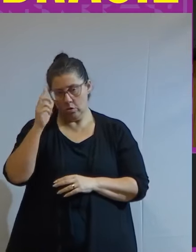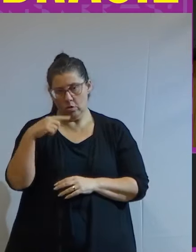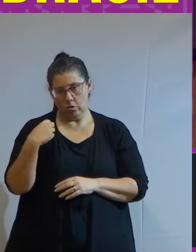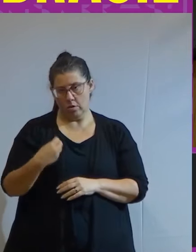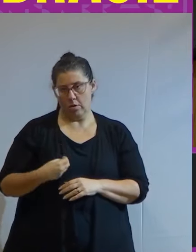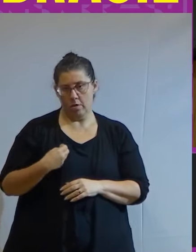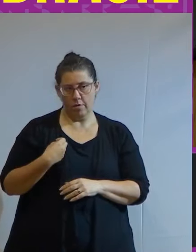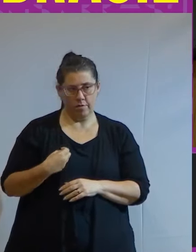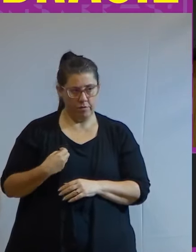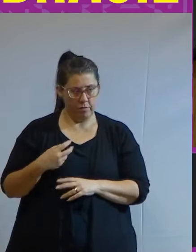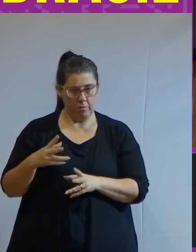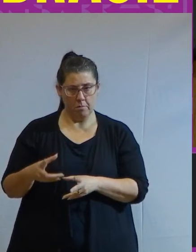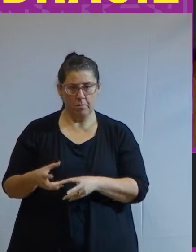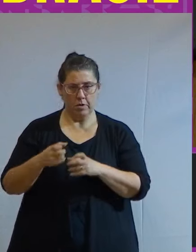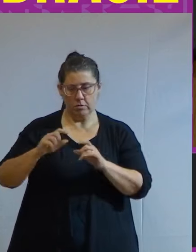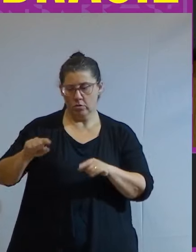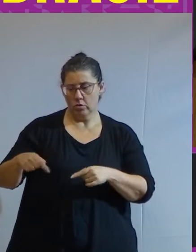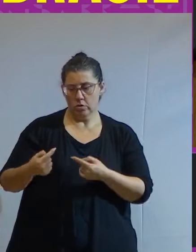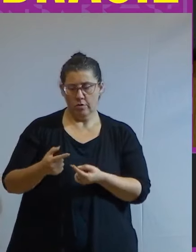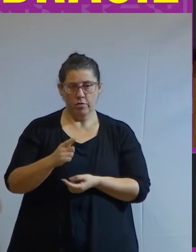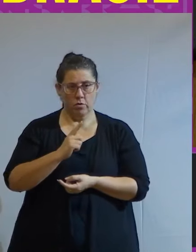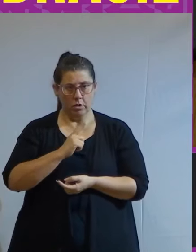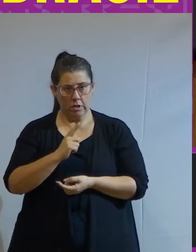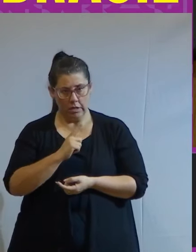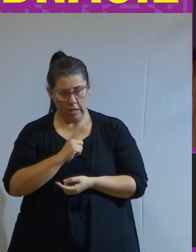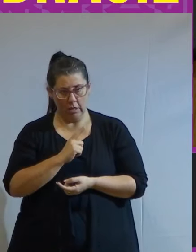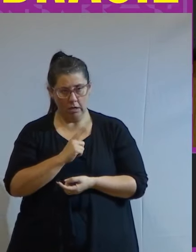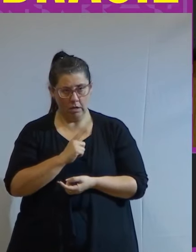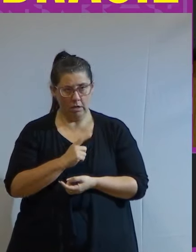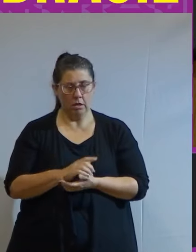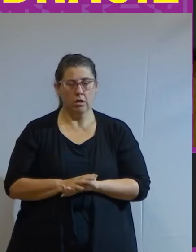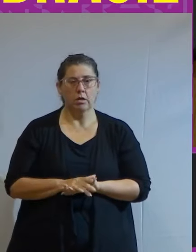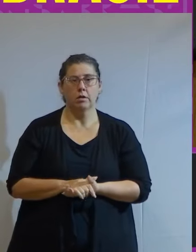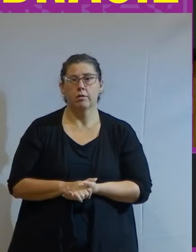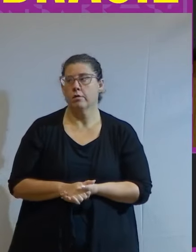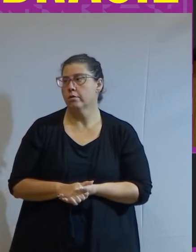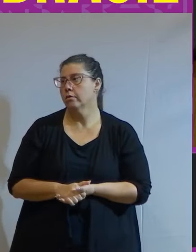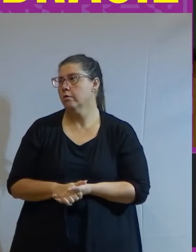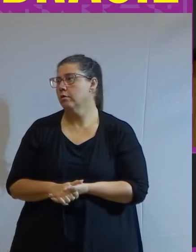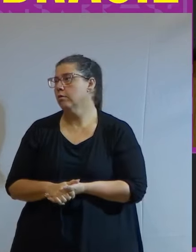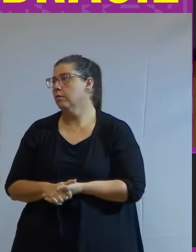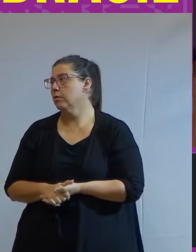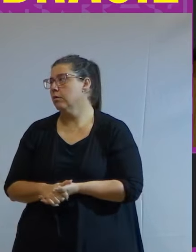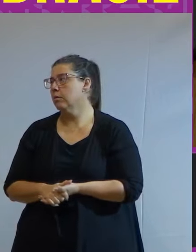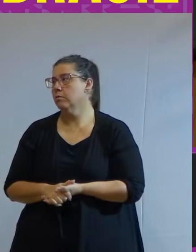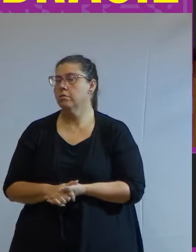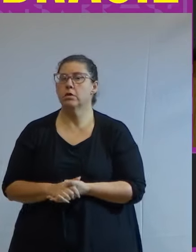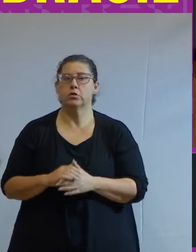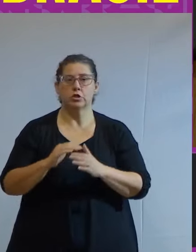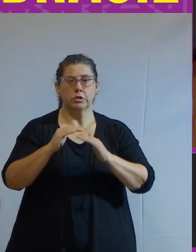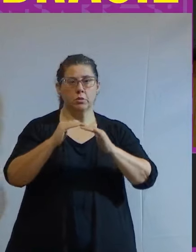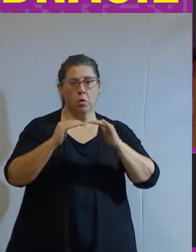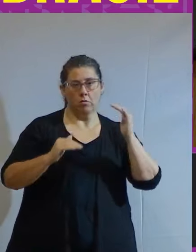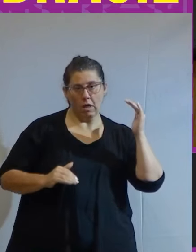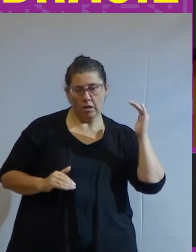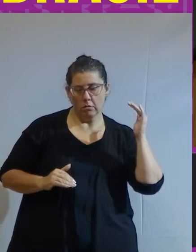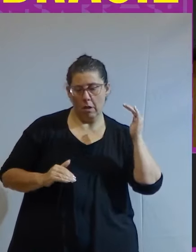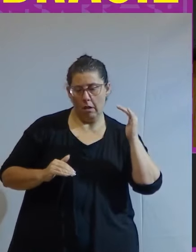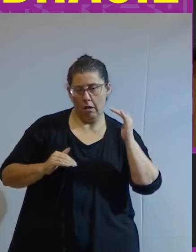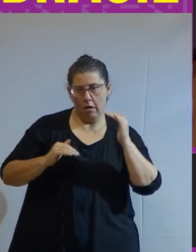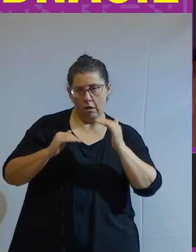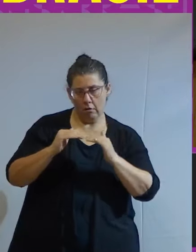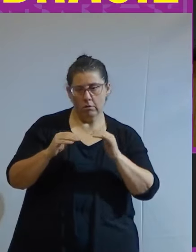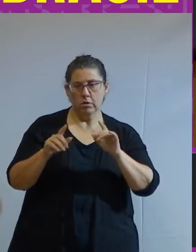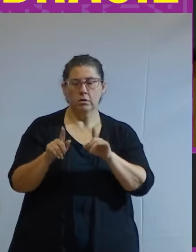frente ao tamanho dos desafios que a gente tem para de fato reduzir desigualdade que implica em combate